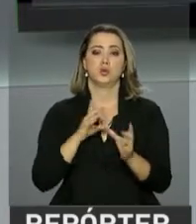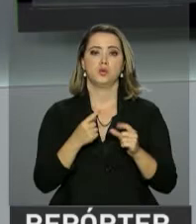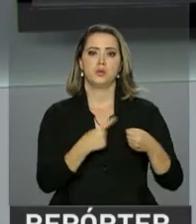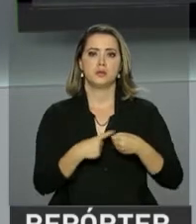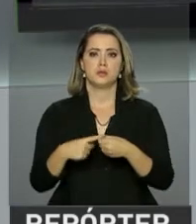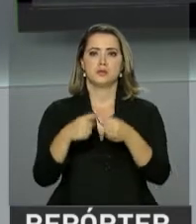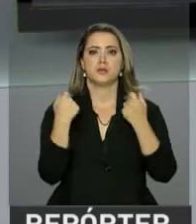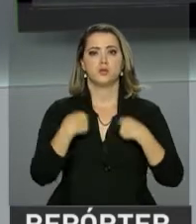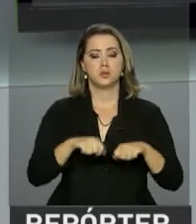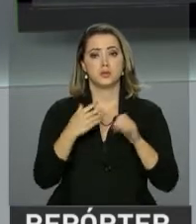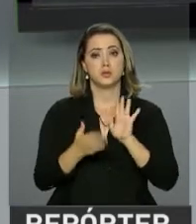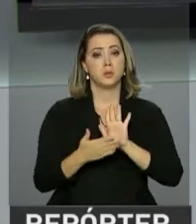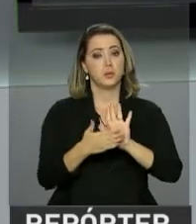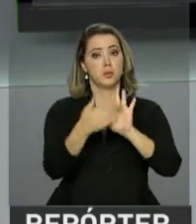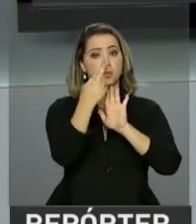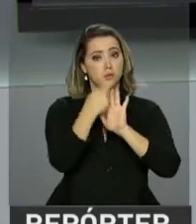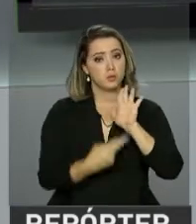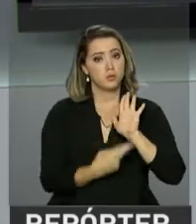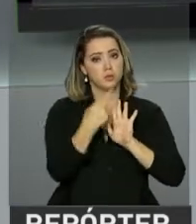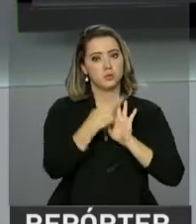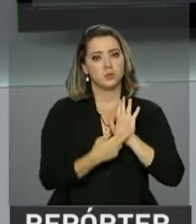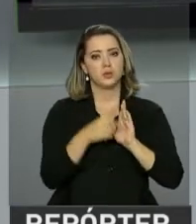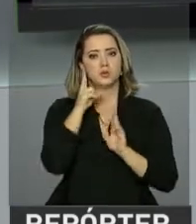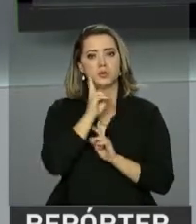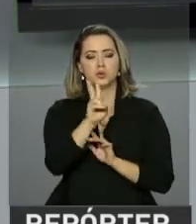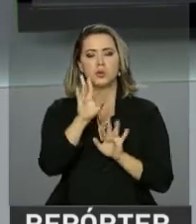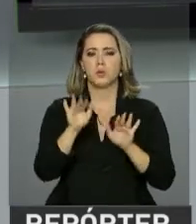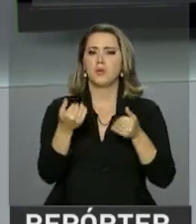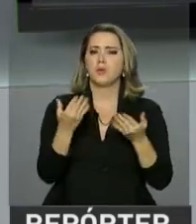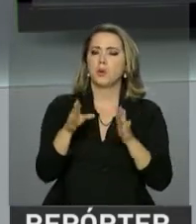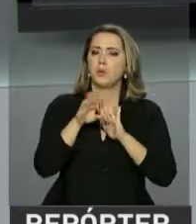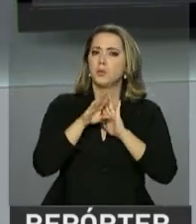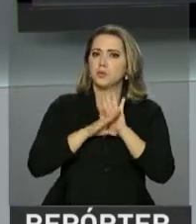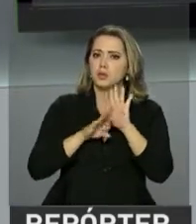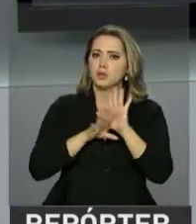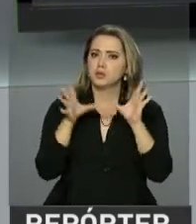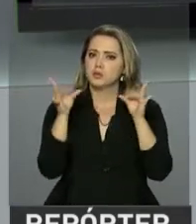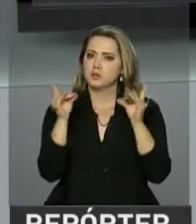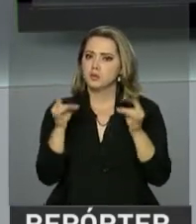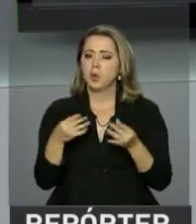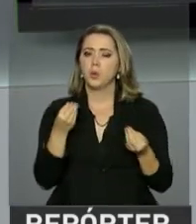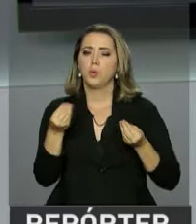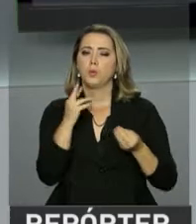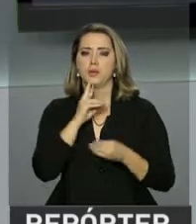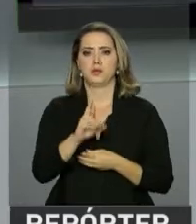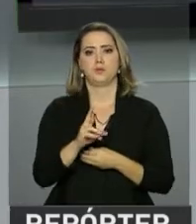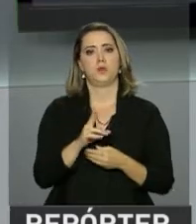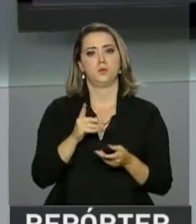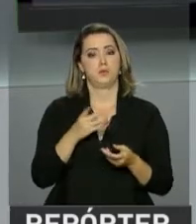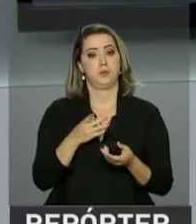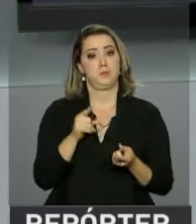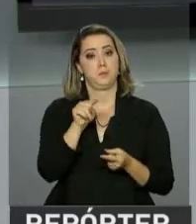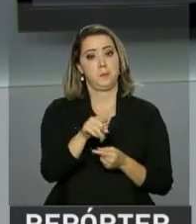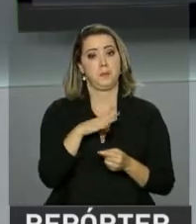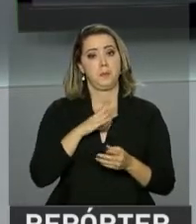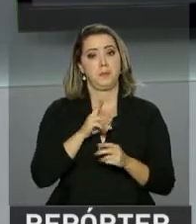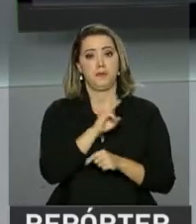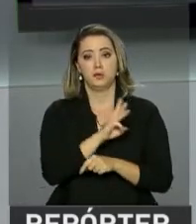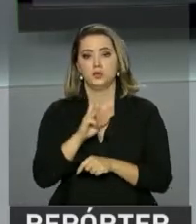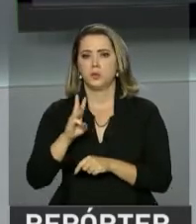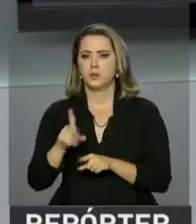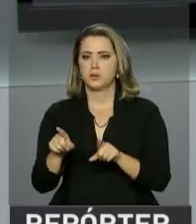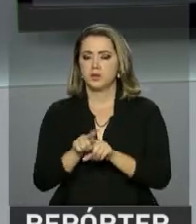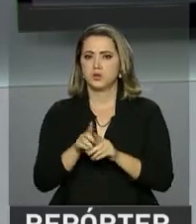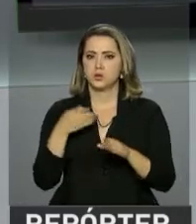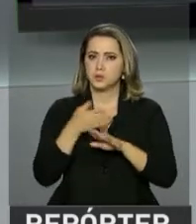municípios devem apresentar um relatório com o diagnóstico dos danos e o plano detalhado de resposta, por meio do Sistema Integrado de